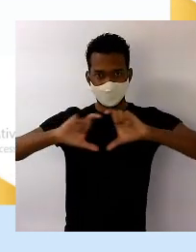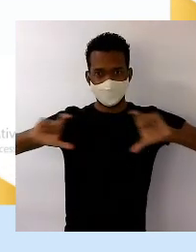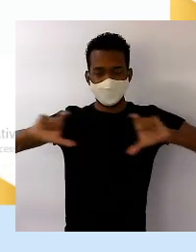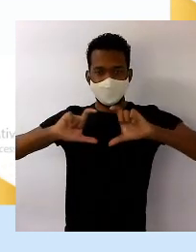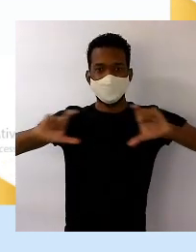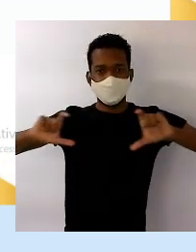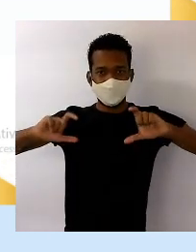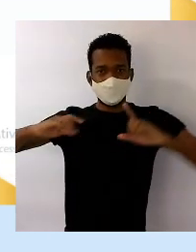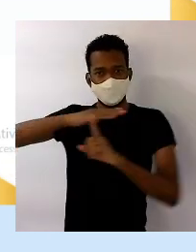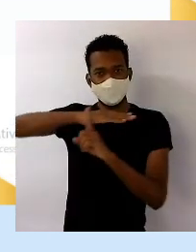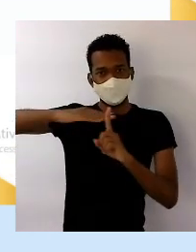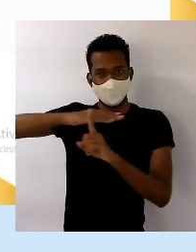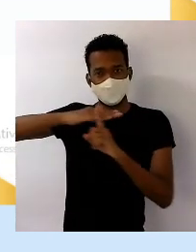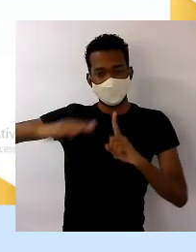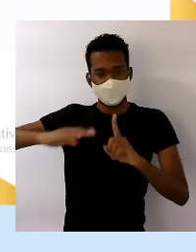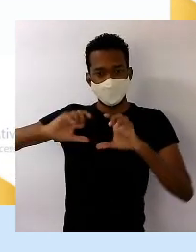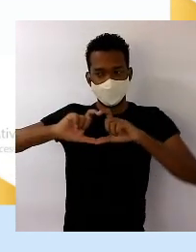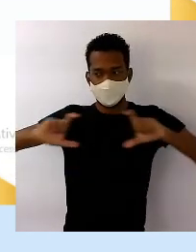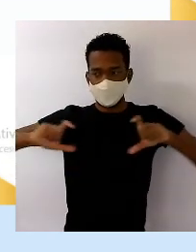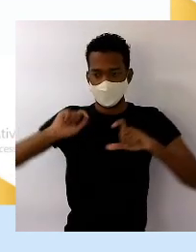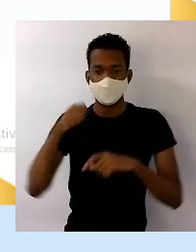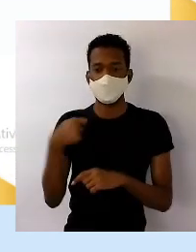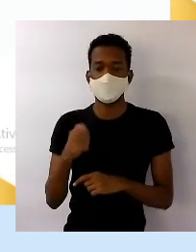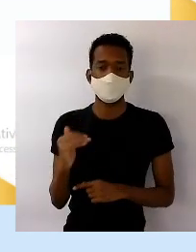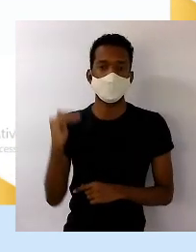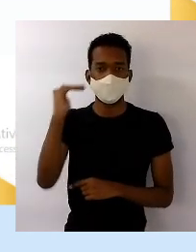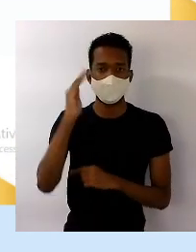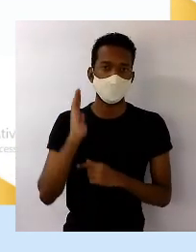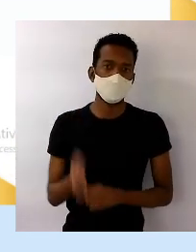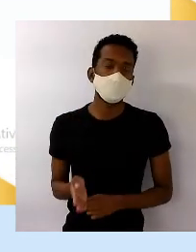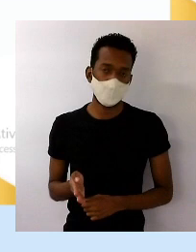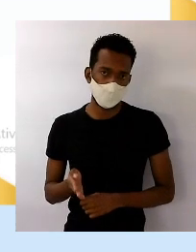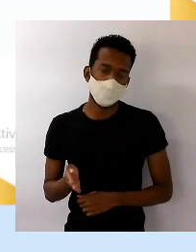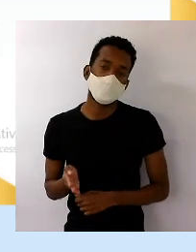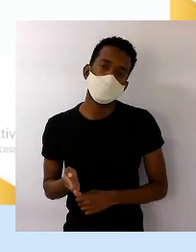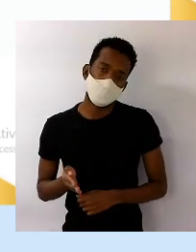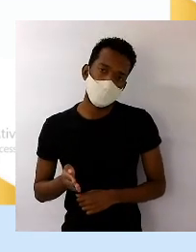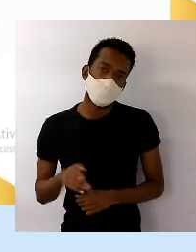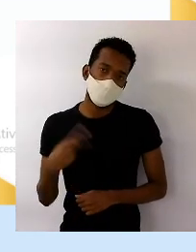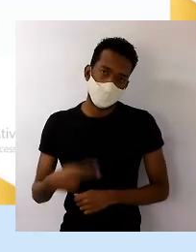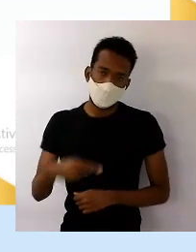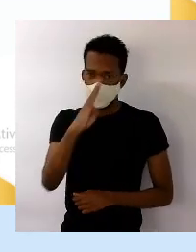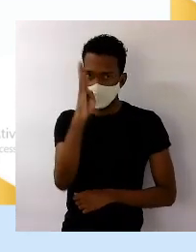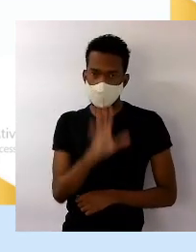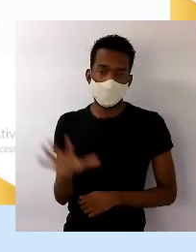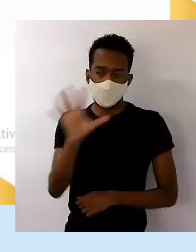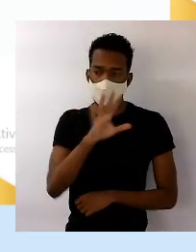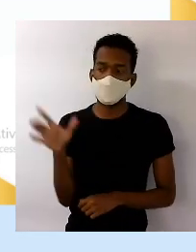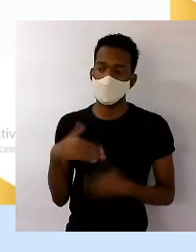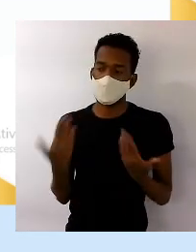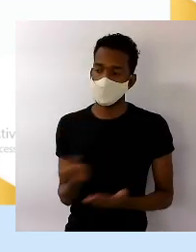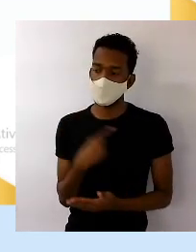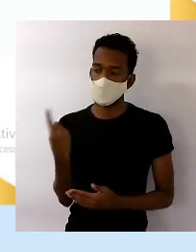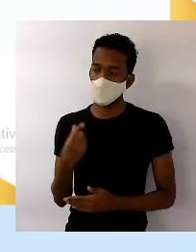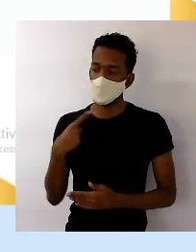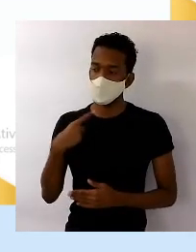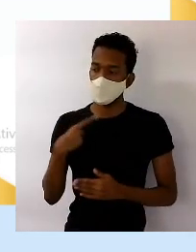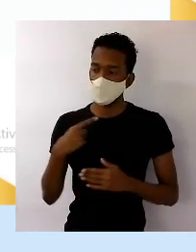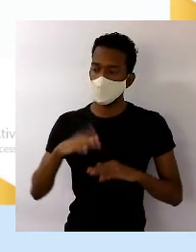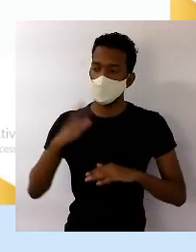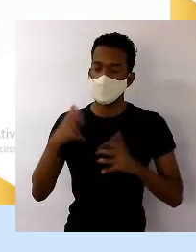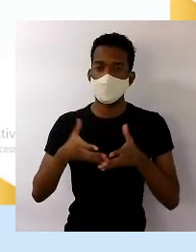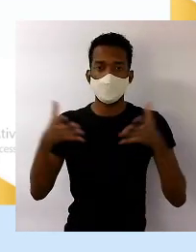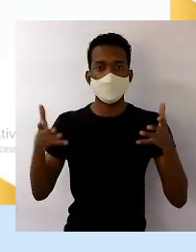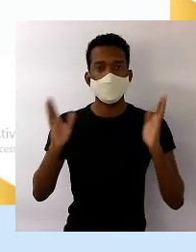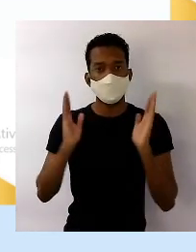pirâmide, ela corresponde à faixa etária dos adultos do Brasil. E olha que ela é bem mais larga do que o